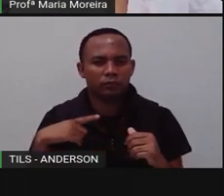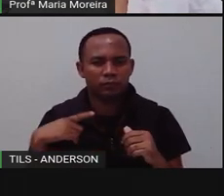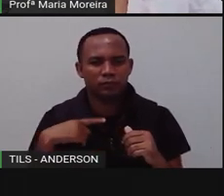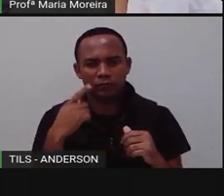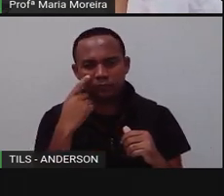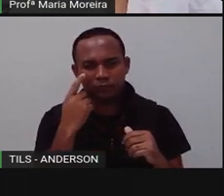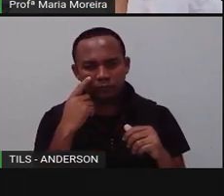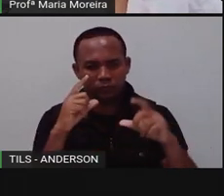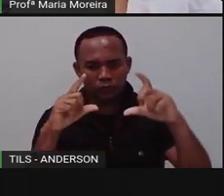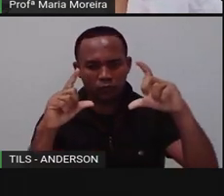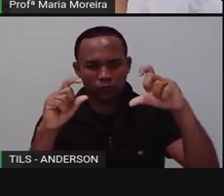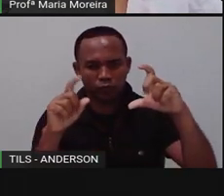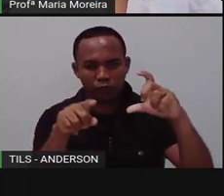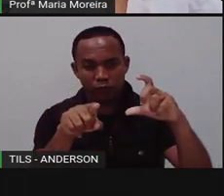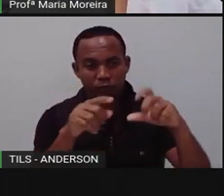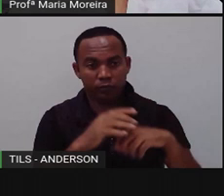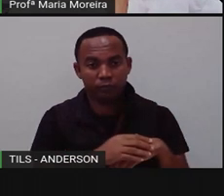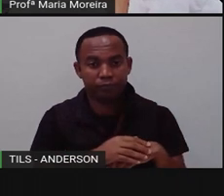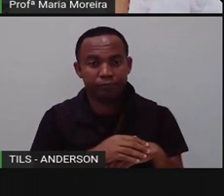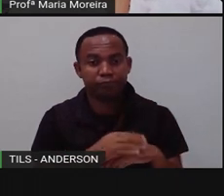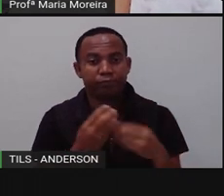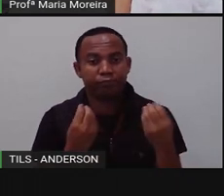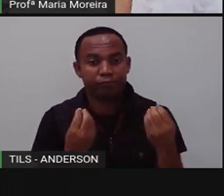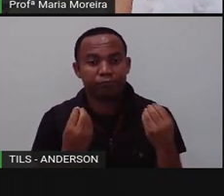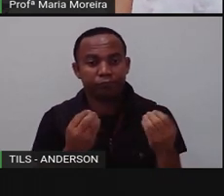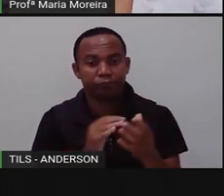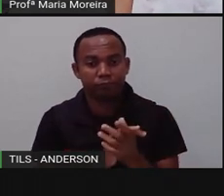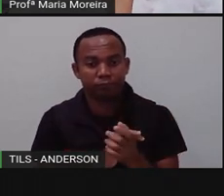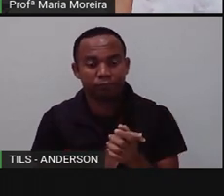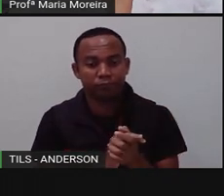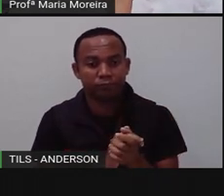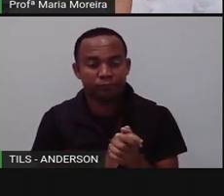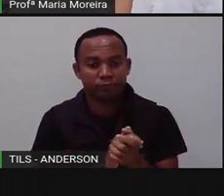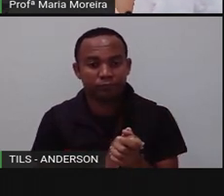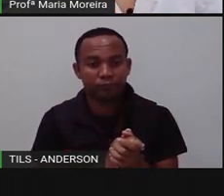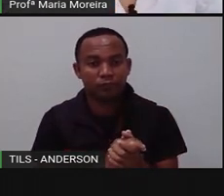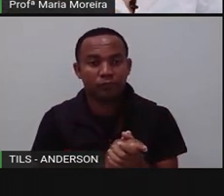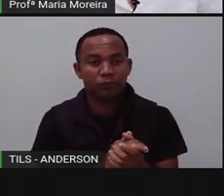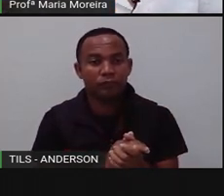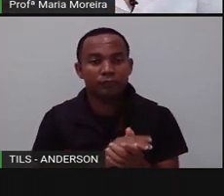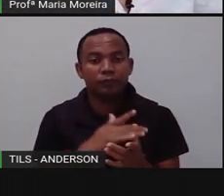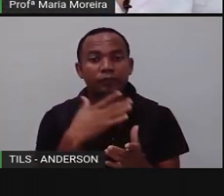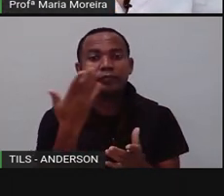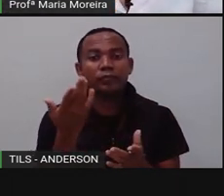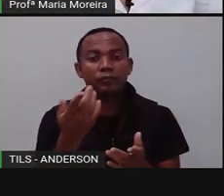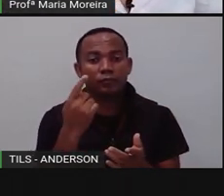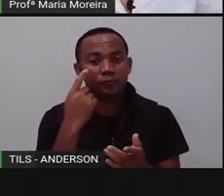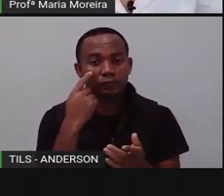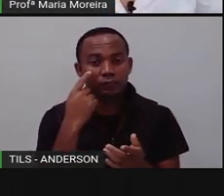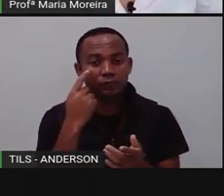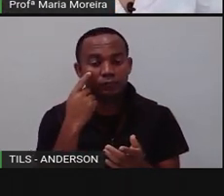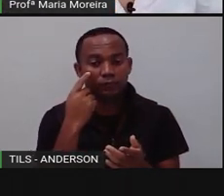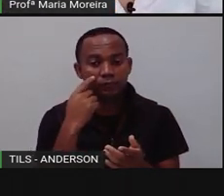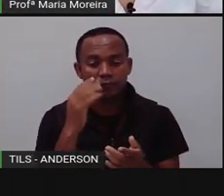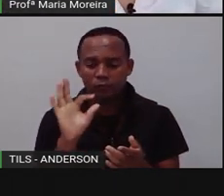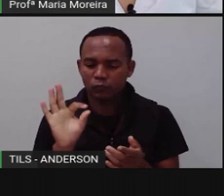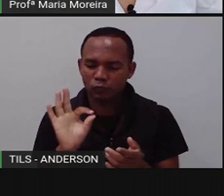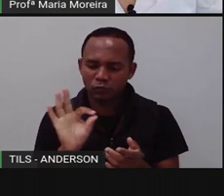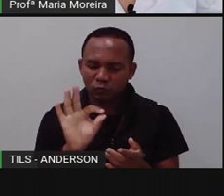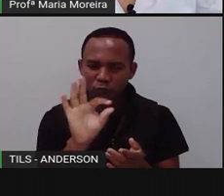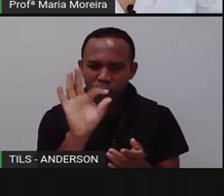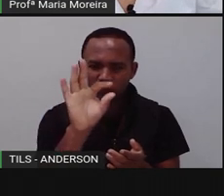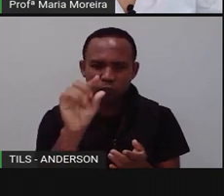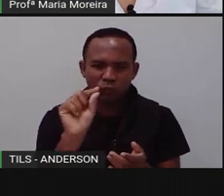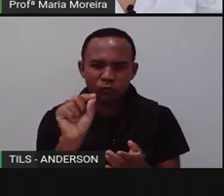danazinha, ó, colocando o ovinho dela. Então vamos lá. A próxima fase é o quê? A larva, né?